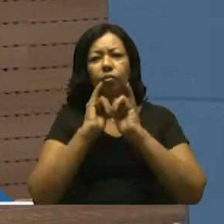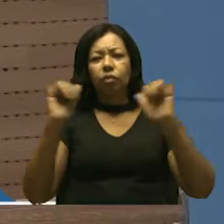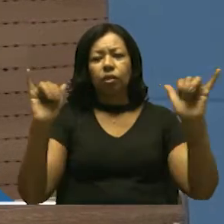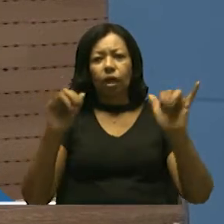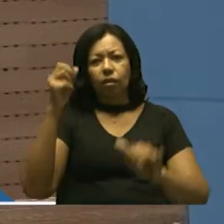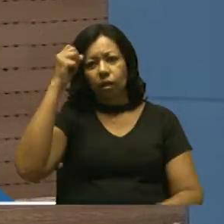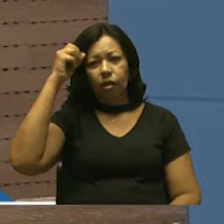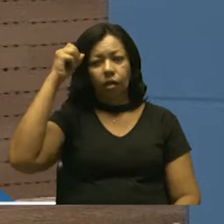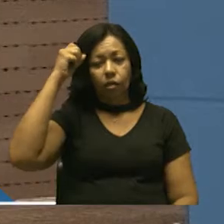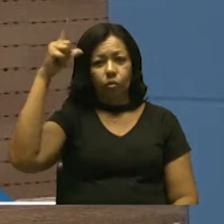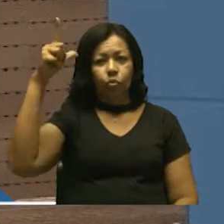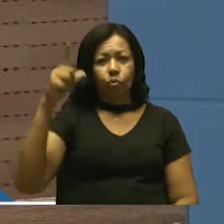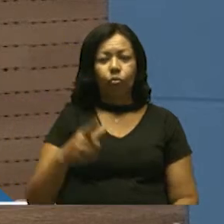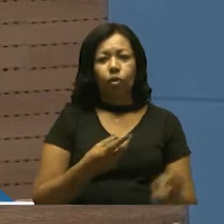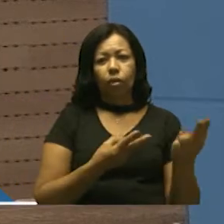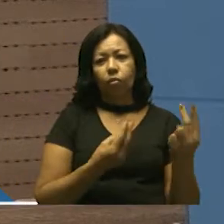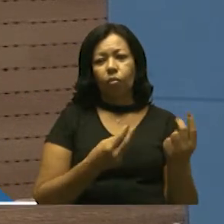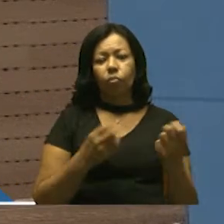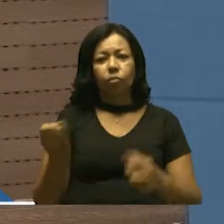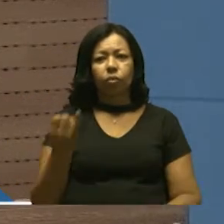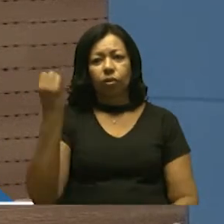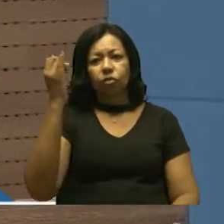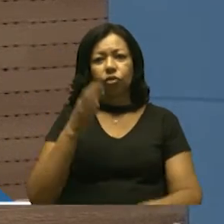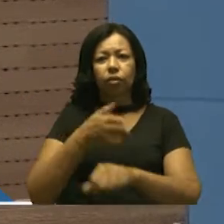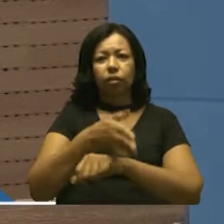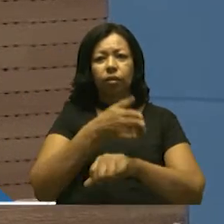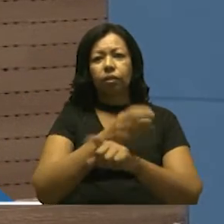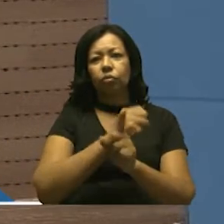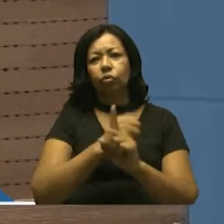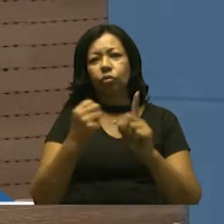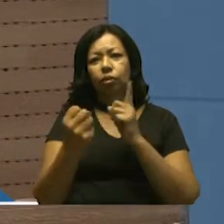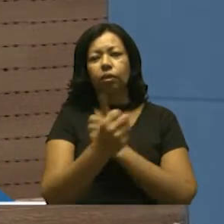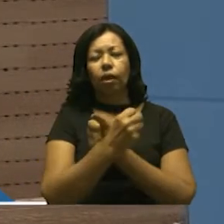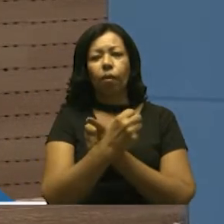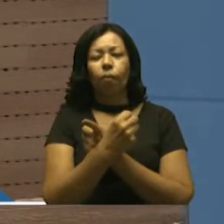do hip-hop como ferramenta de integração social.